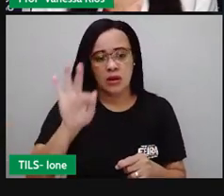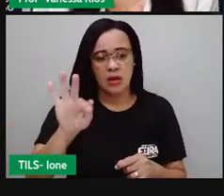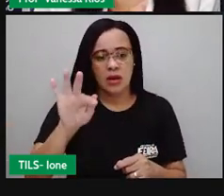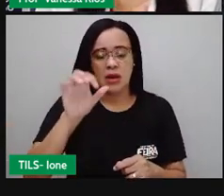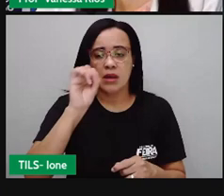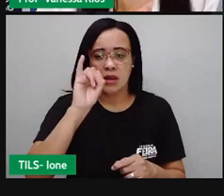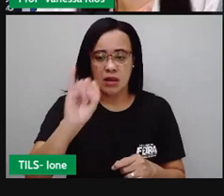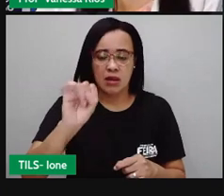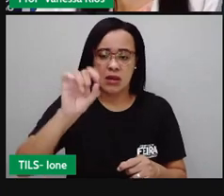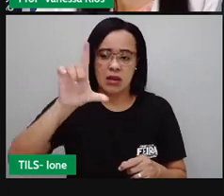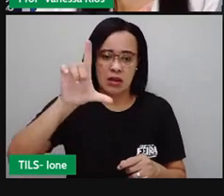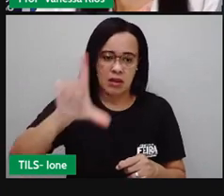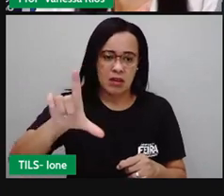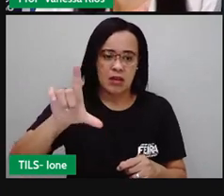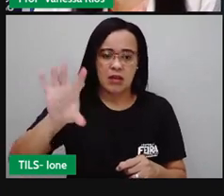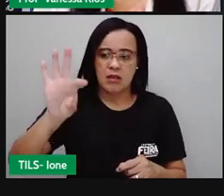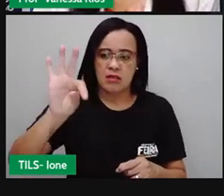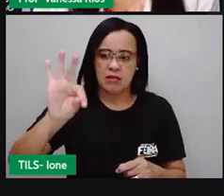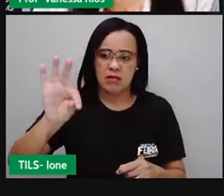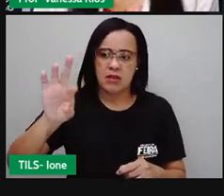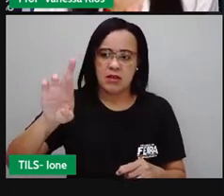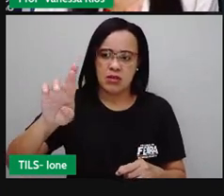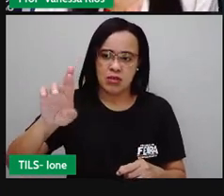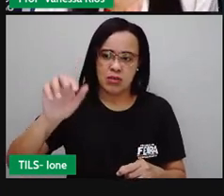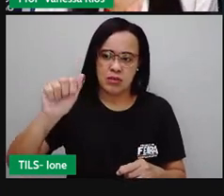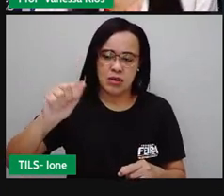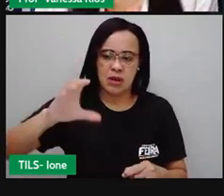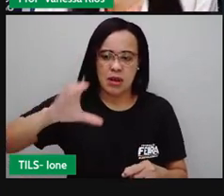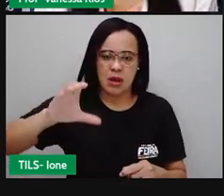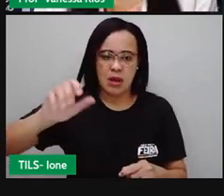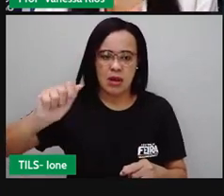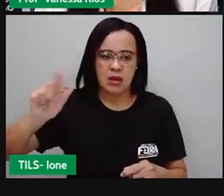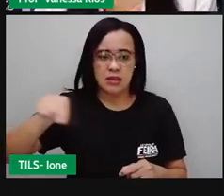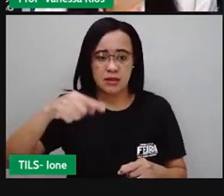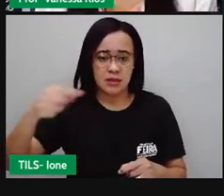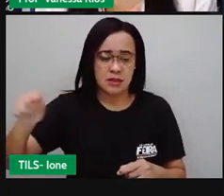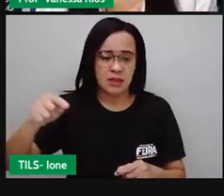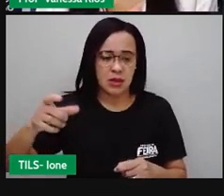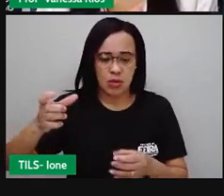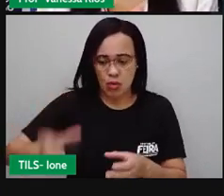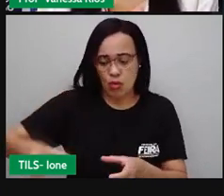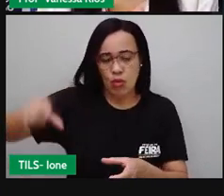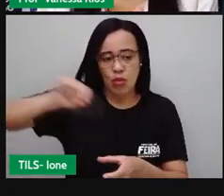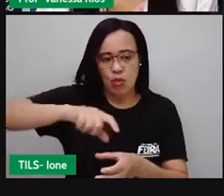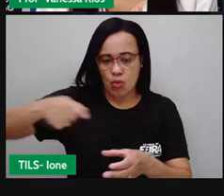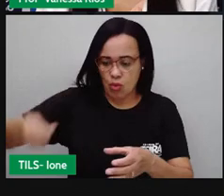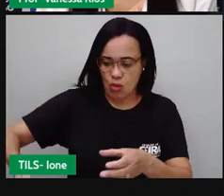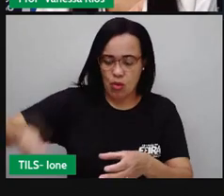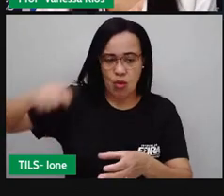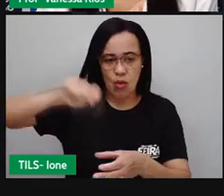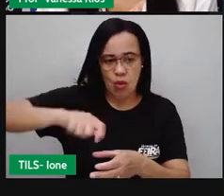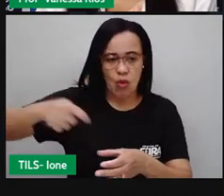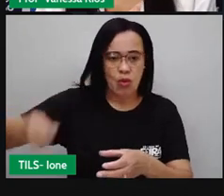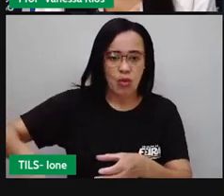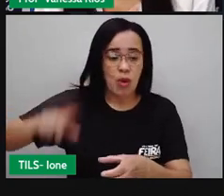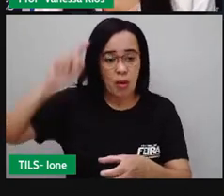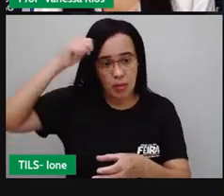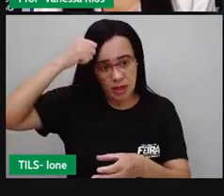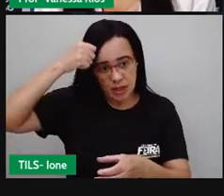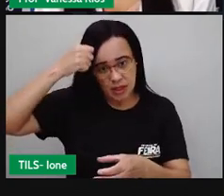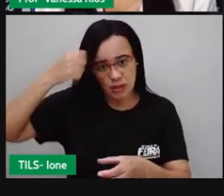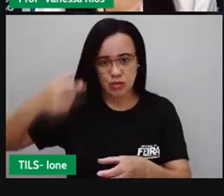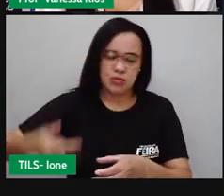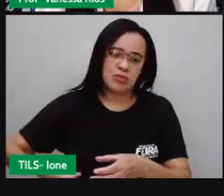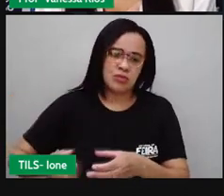preparando o café aí coloca o pó de café, não é? O filtro, coloca água quente.